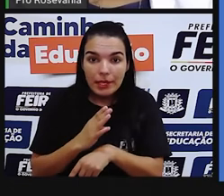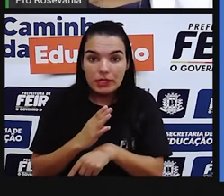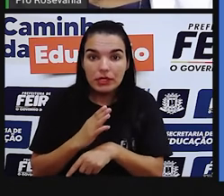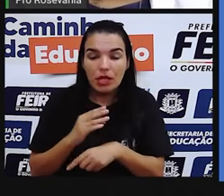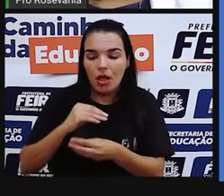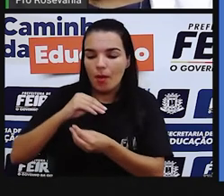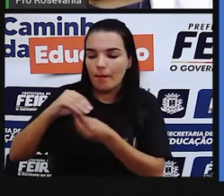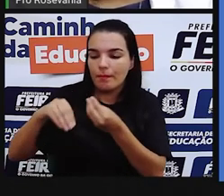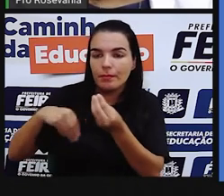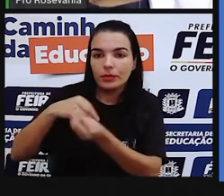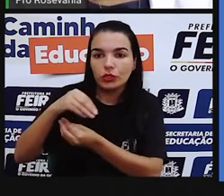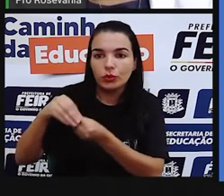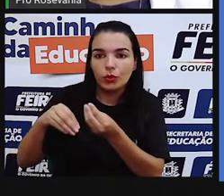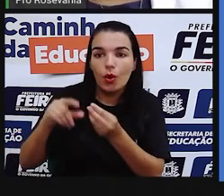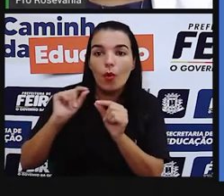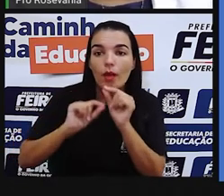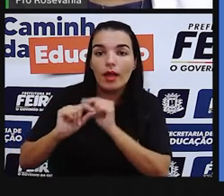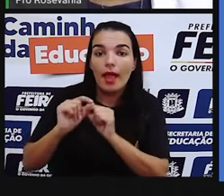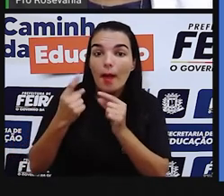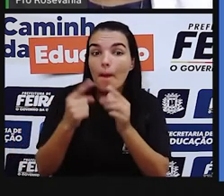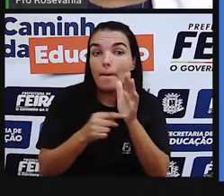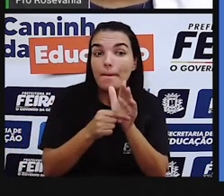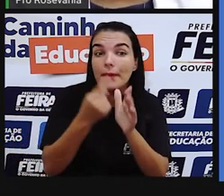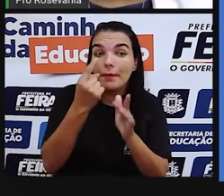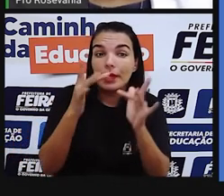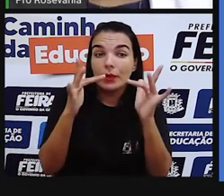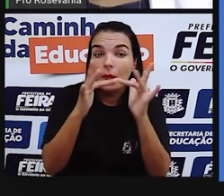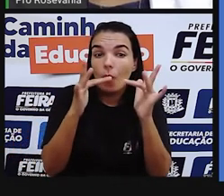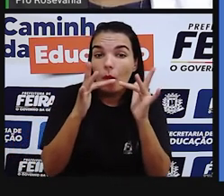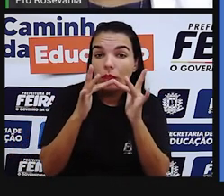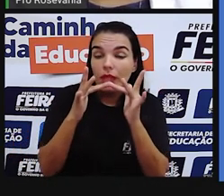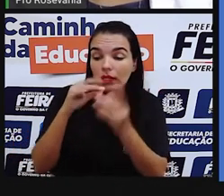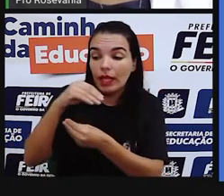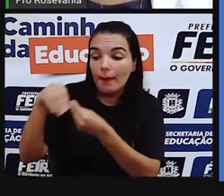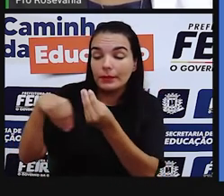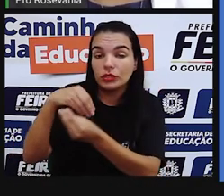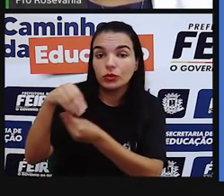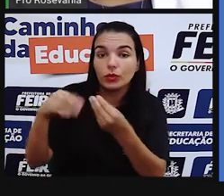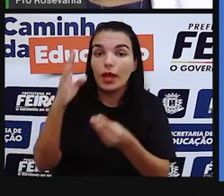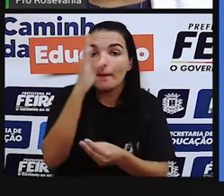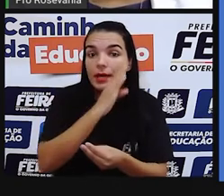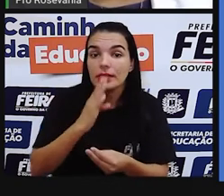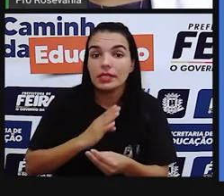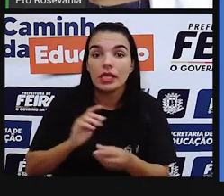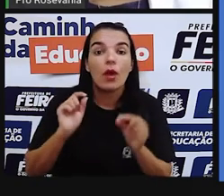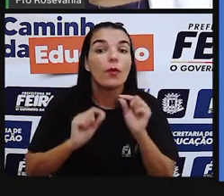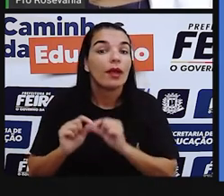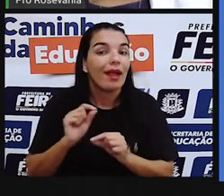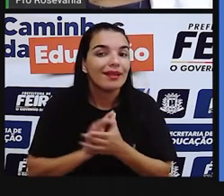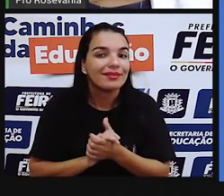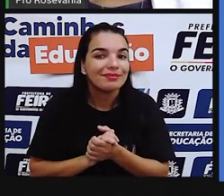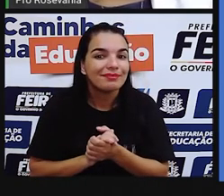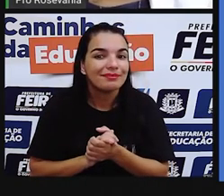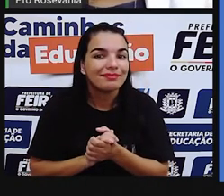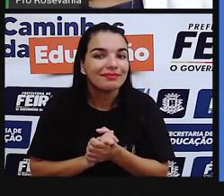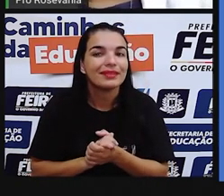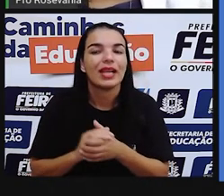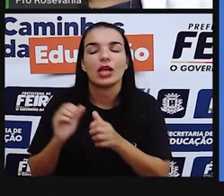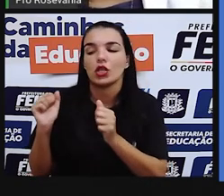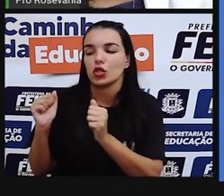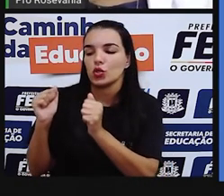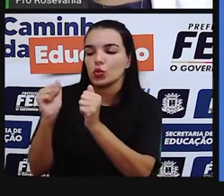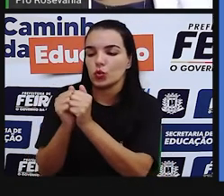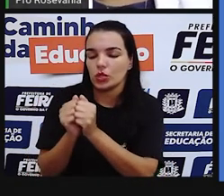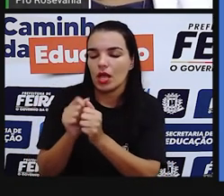misturado. O primeiro contato que a gente diz da indigenação brasileira é exatamente essa união entre